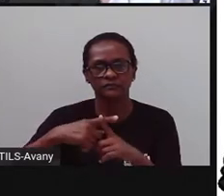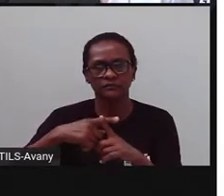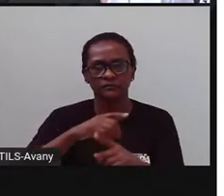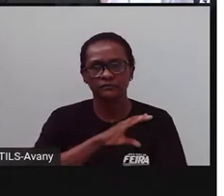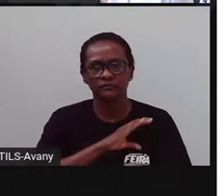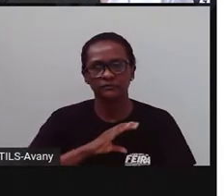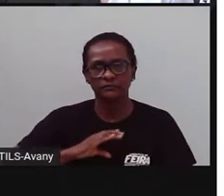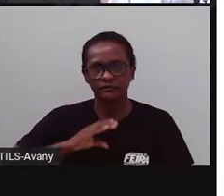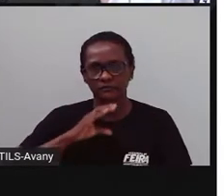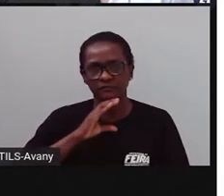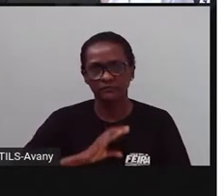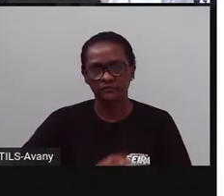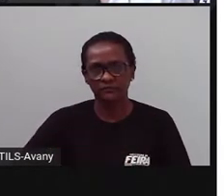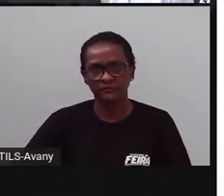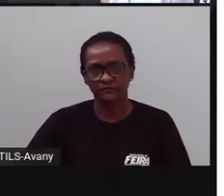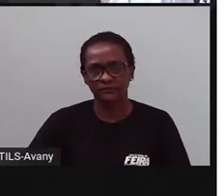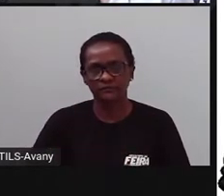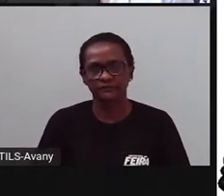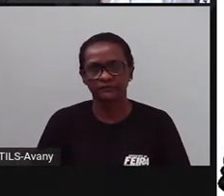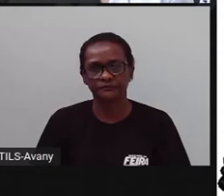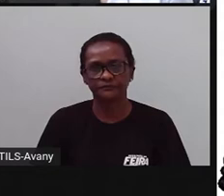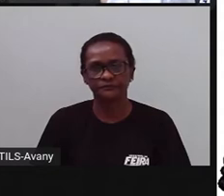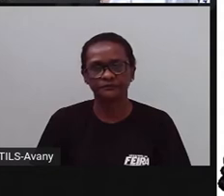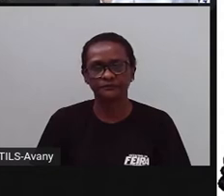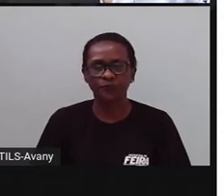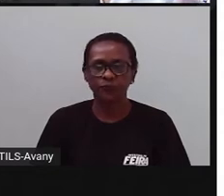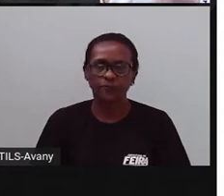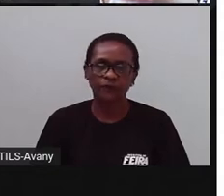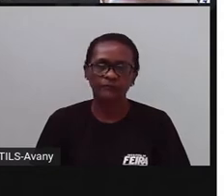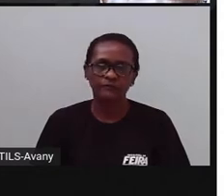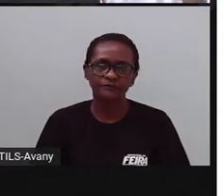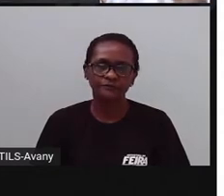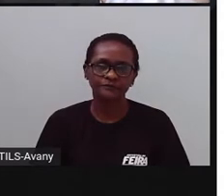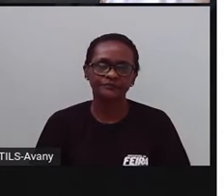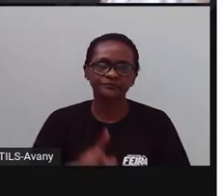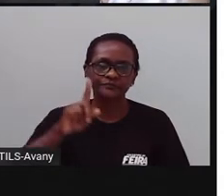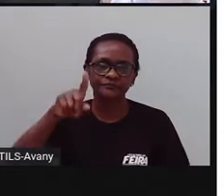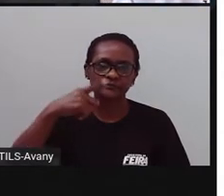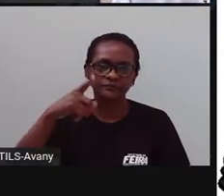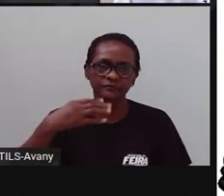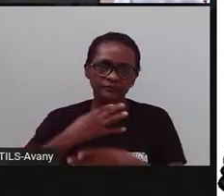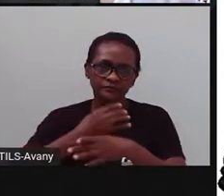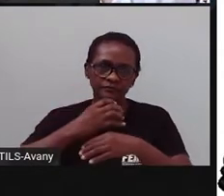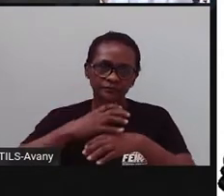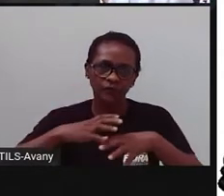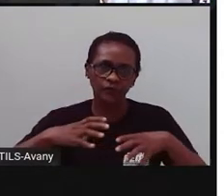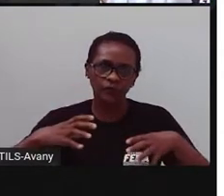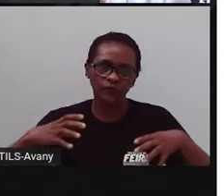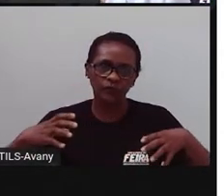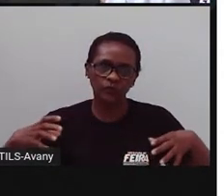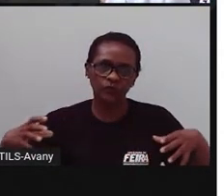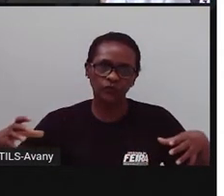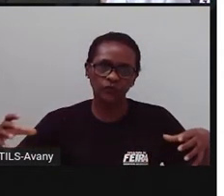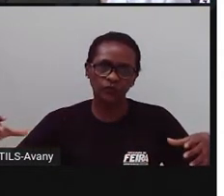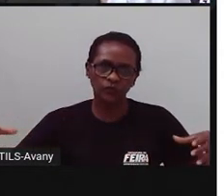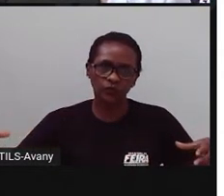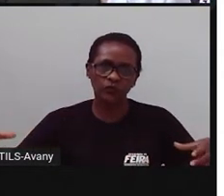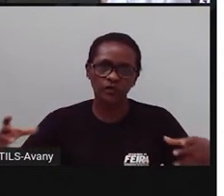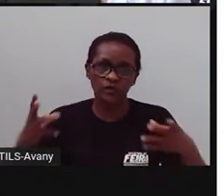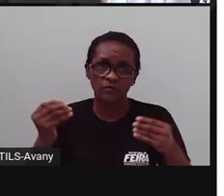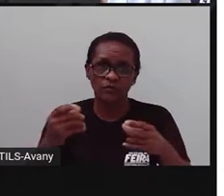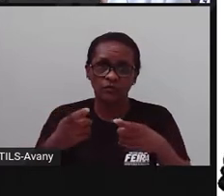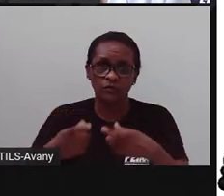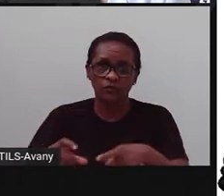aqui nessa pontinha aqui, a cidade foi crescendo, né? E aí a PRO explicou para vocês que tem os